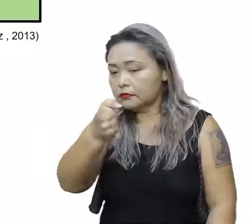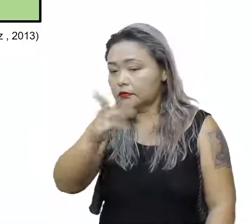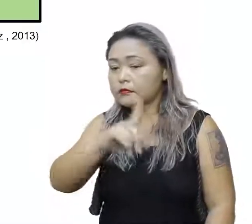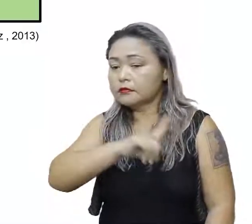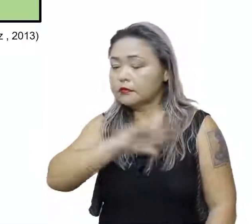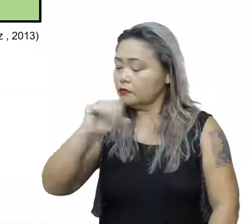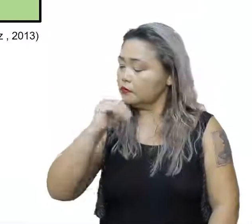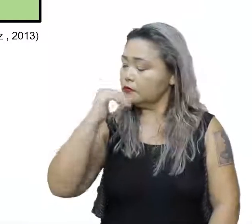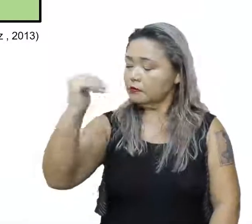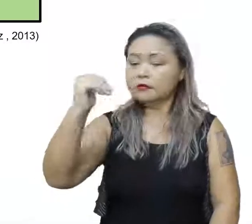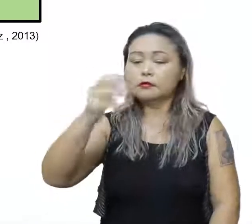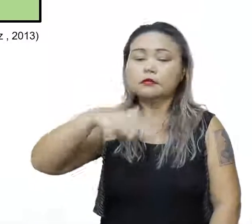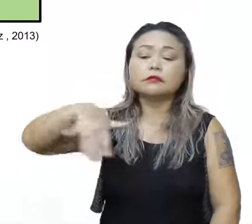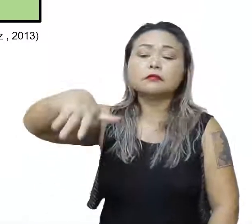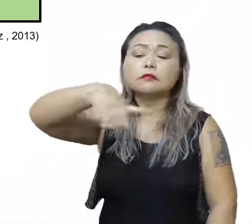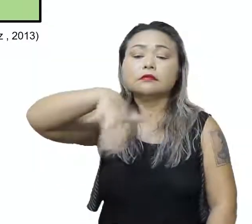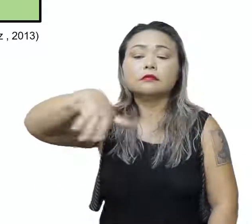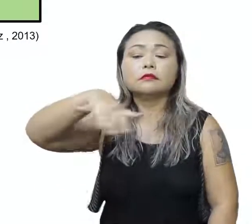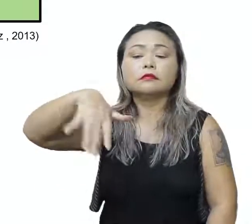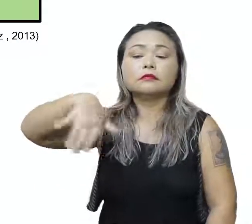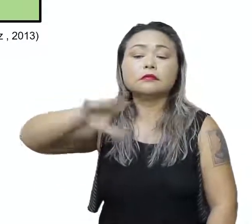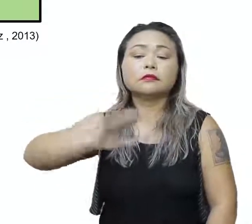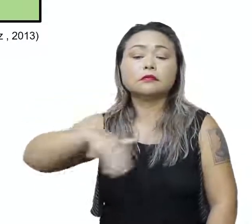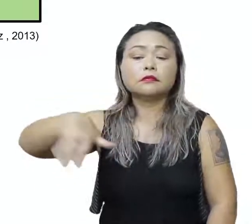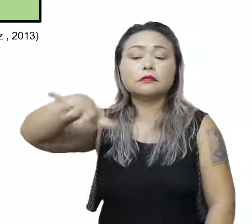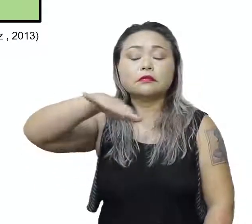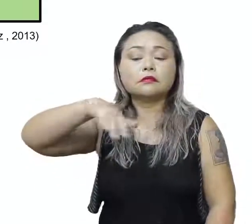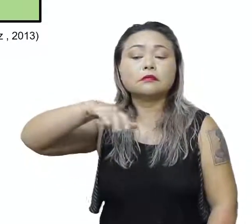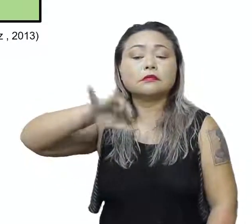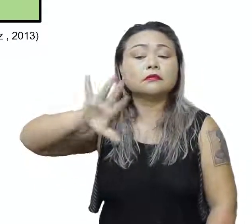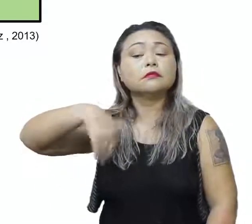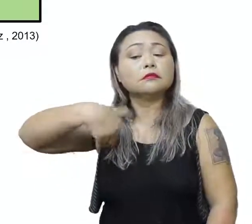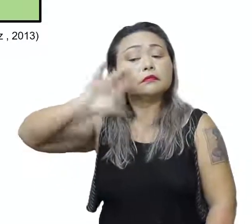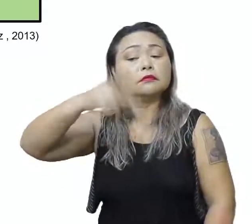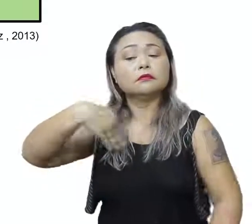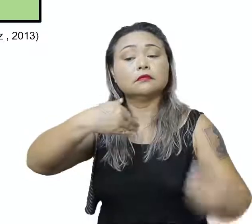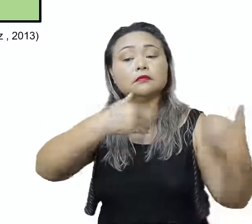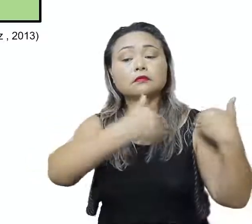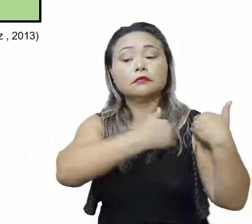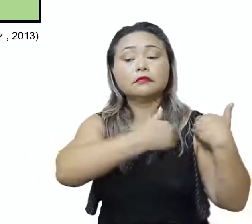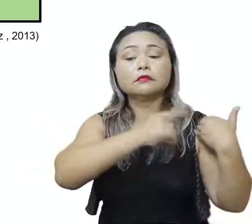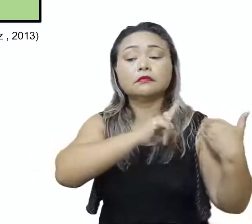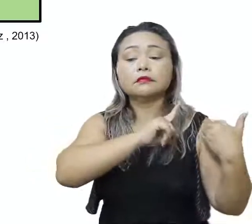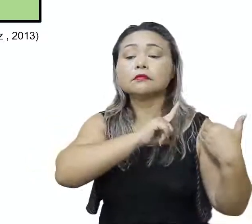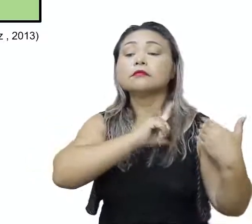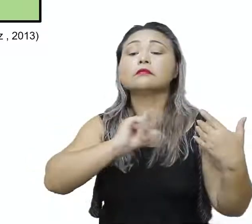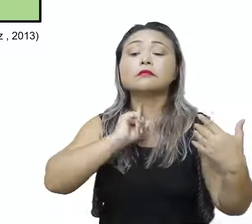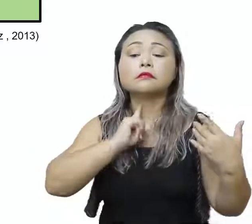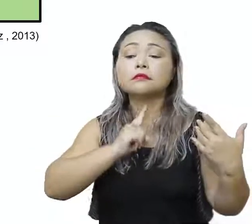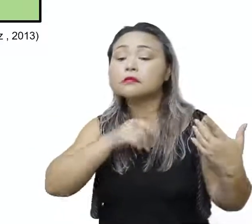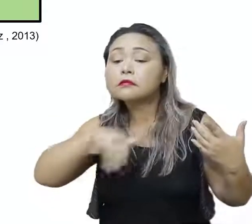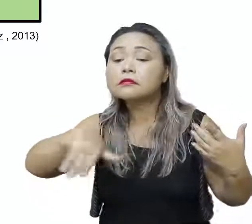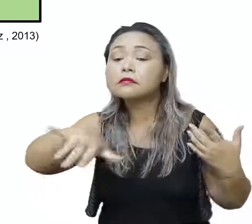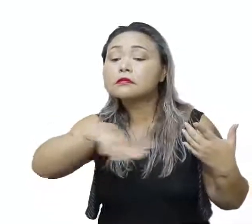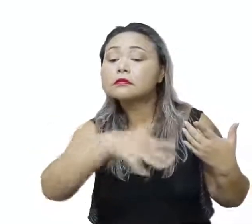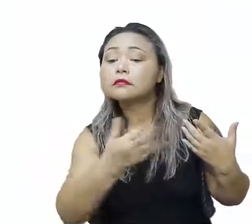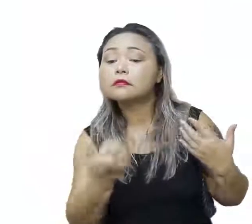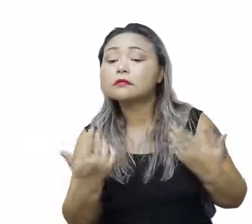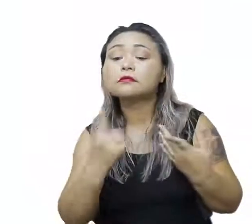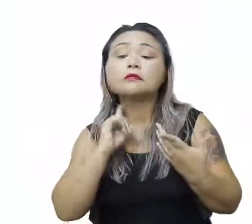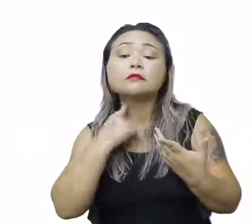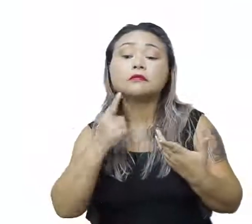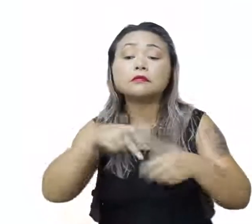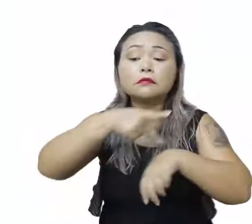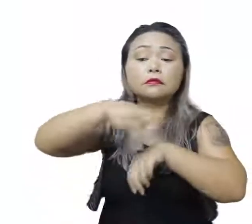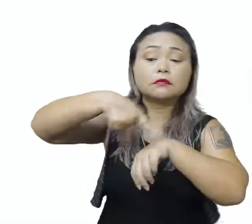poder socioeconômico elevado. Portanto, os maiores responsáveis pela poluição do meio ambiente são os